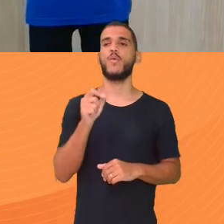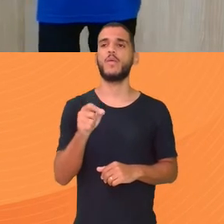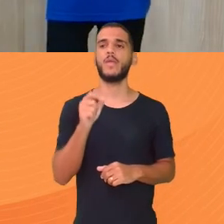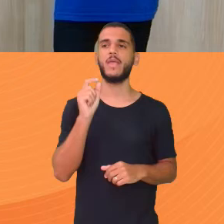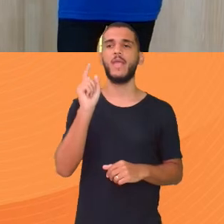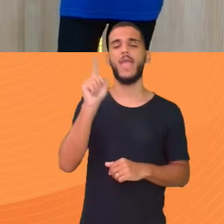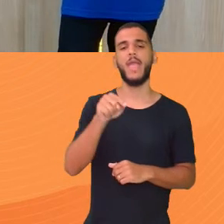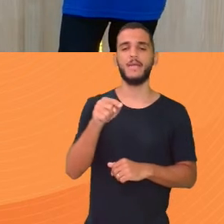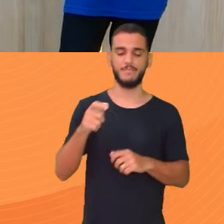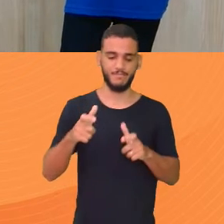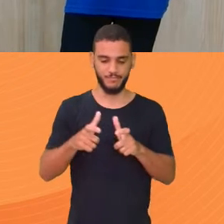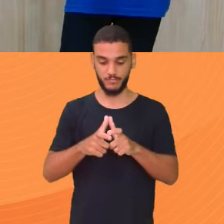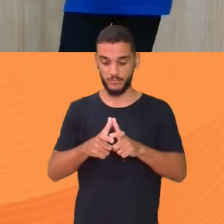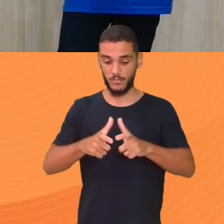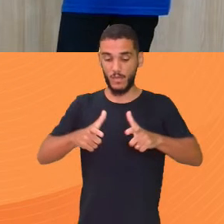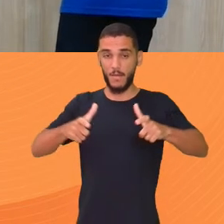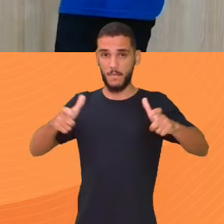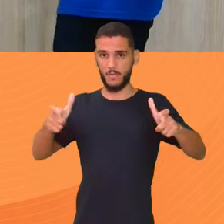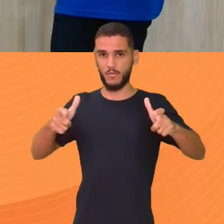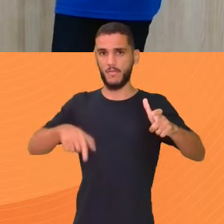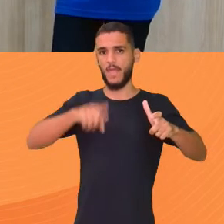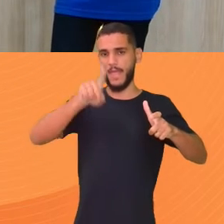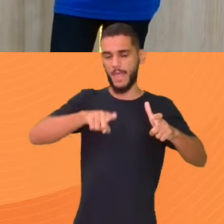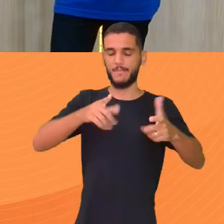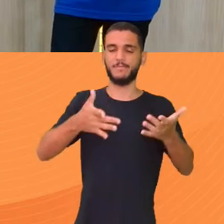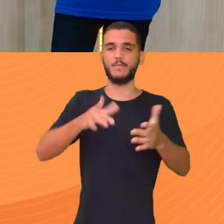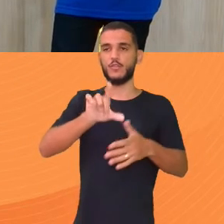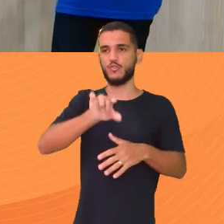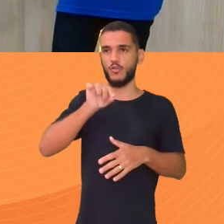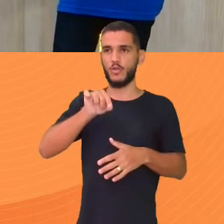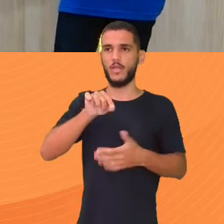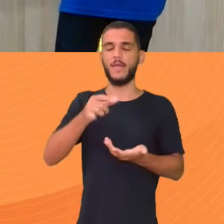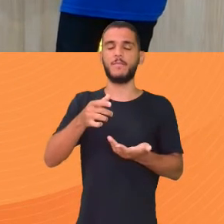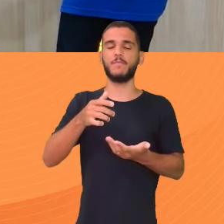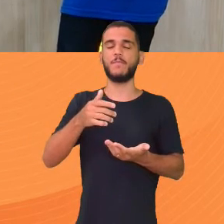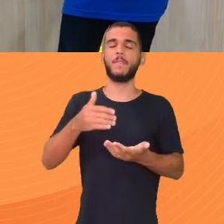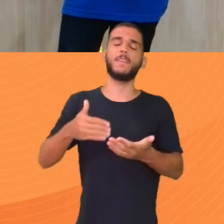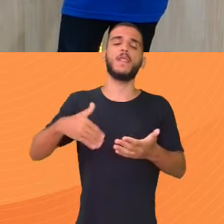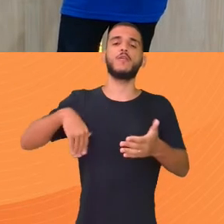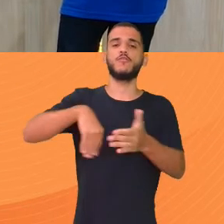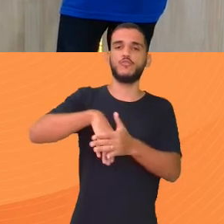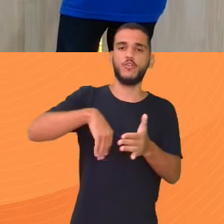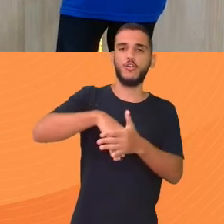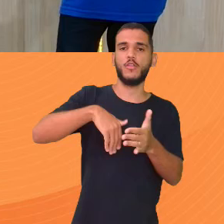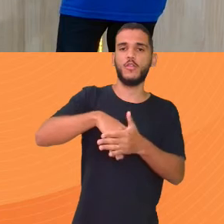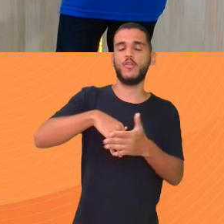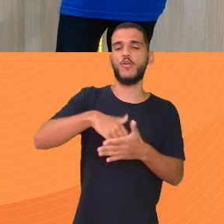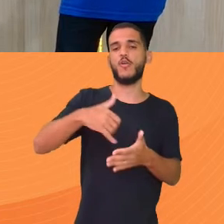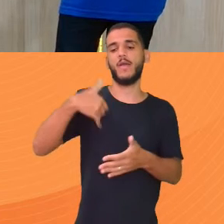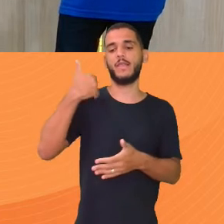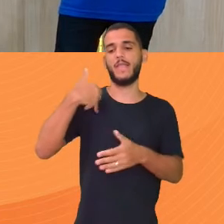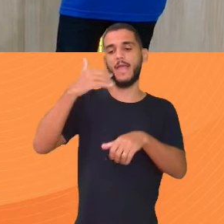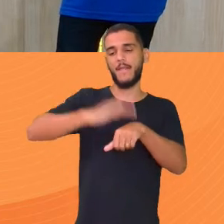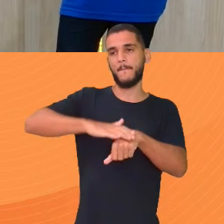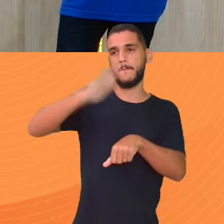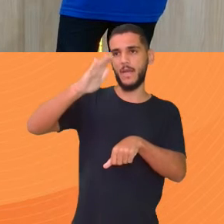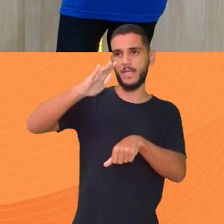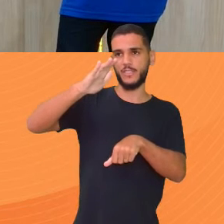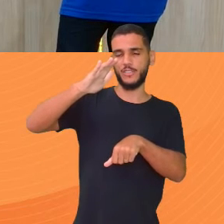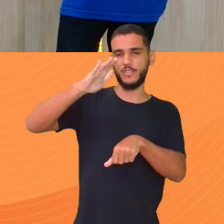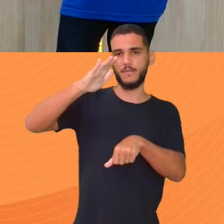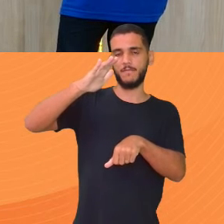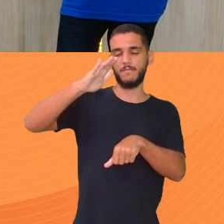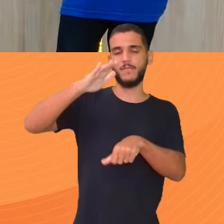Ricardinho O que é amplitude É tu pegar o jogador Mais velho E pegar o jogador Mais novo E subtrair a idade De um pro outro